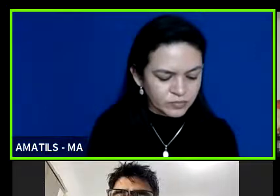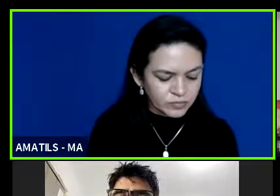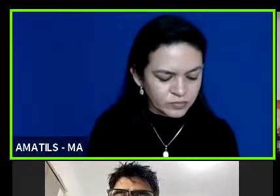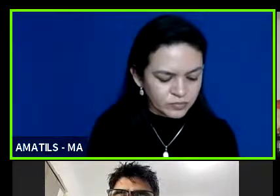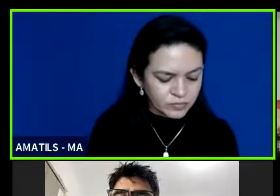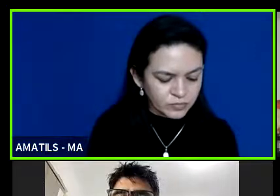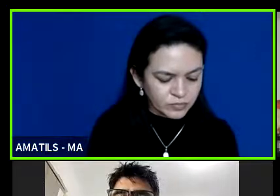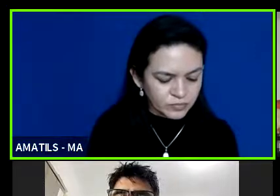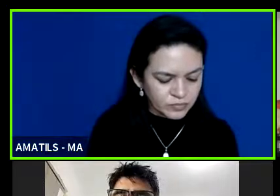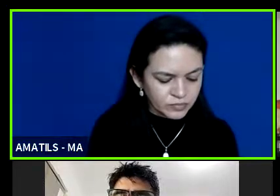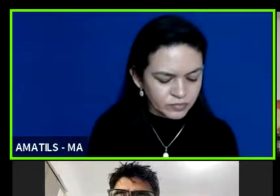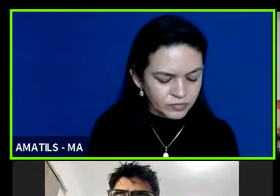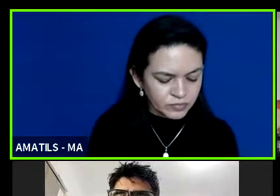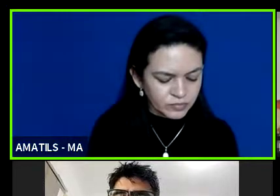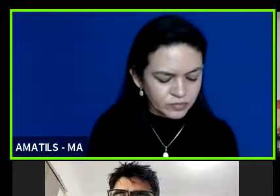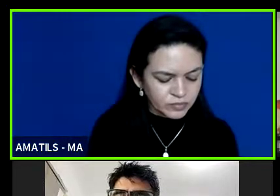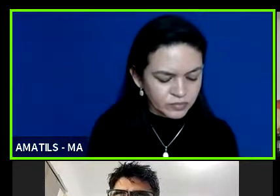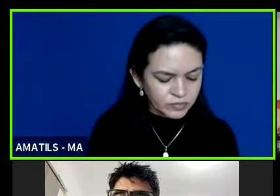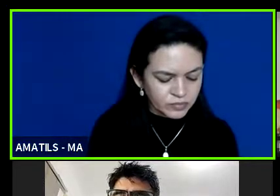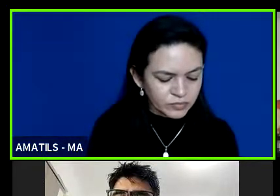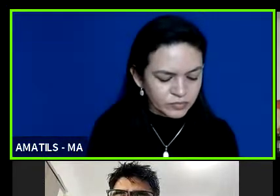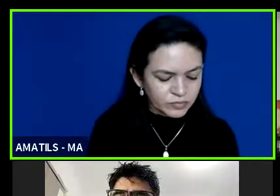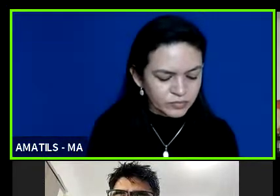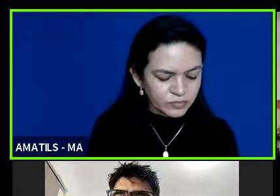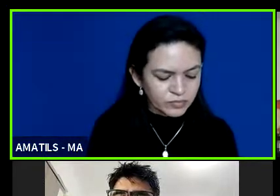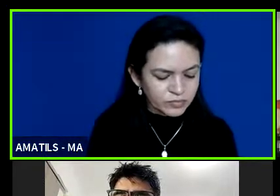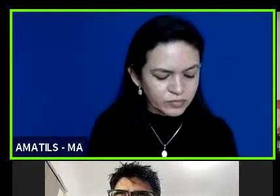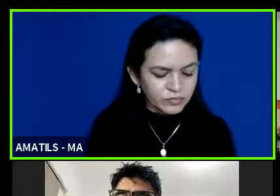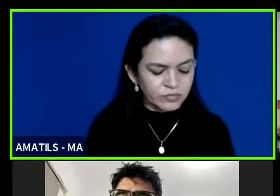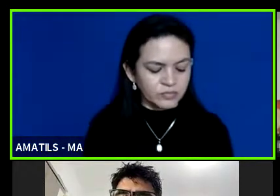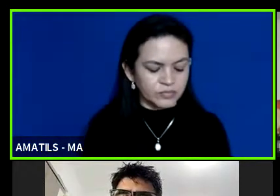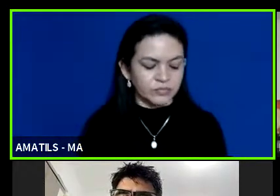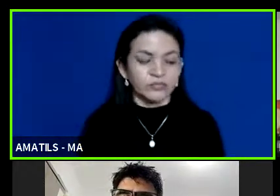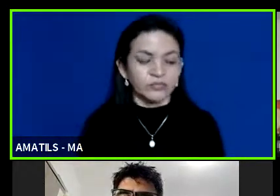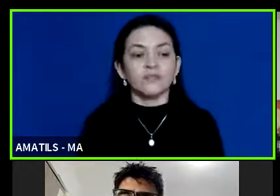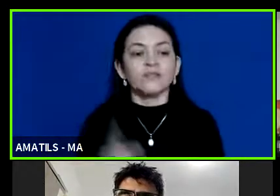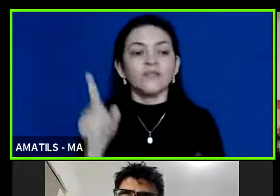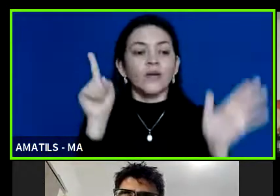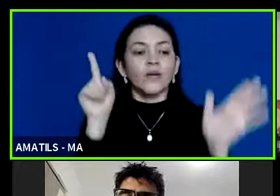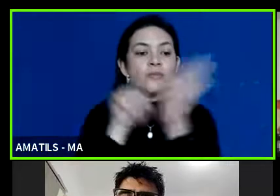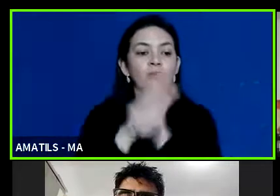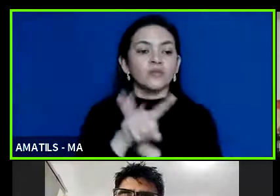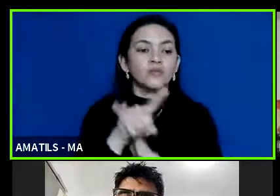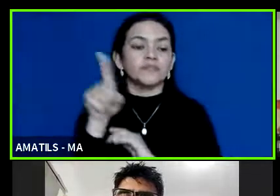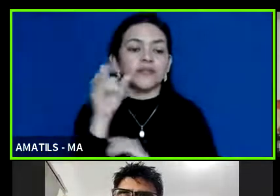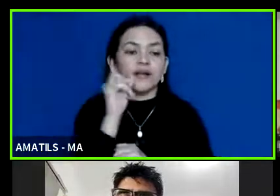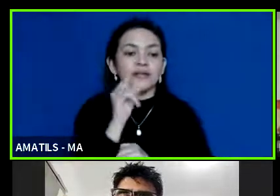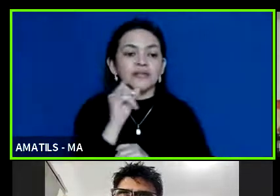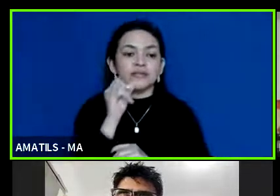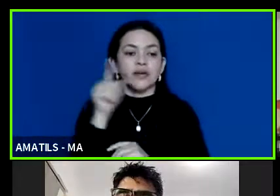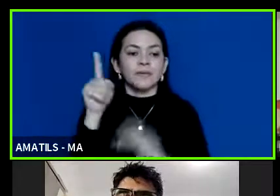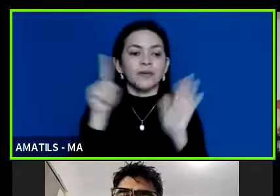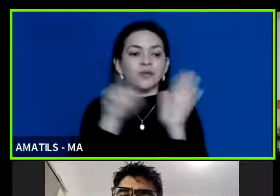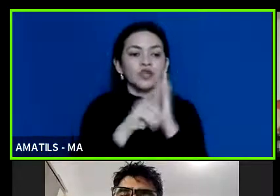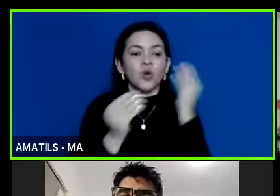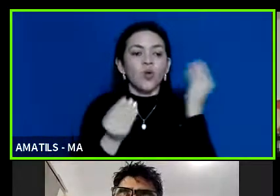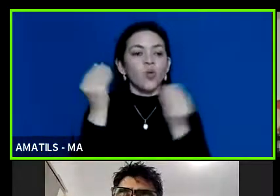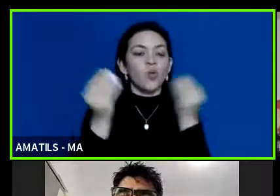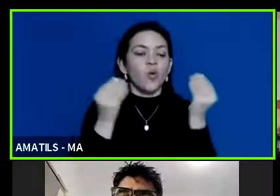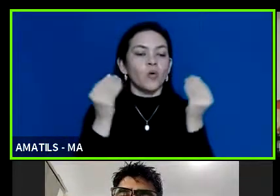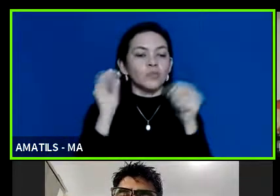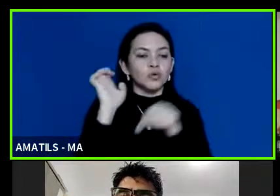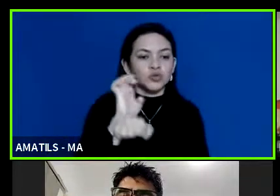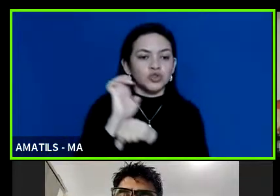Marcelo pediu ajuda quanto ao funcionamento disso no estado isso funciona a nível de